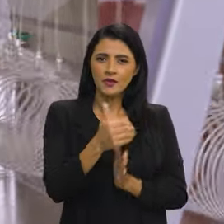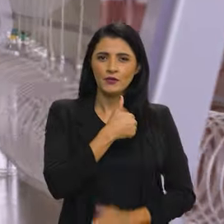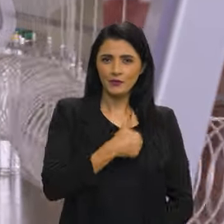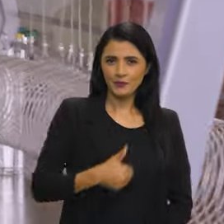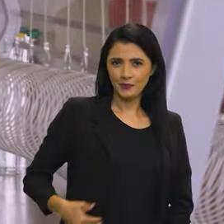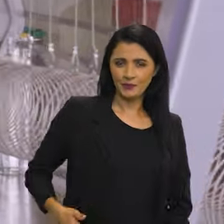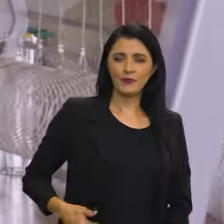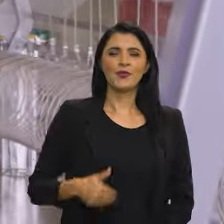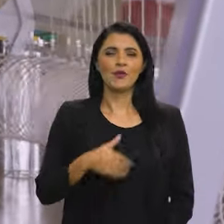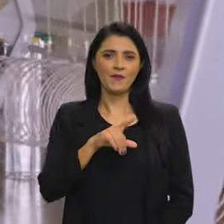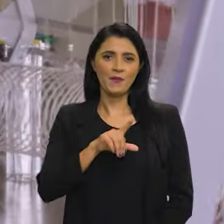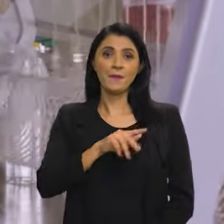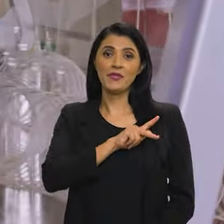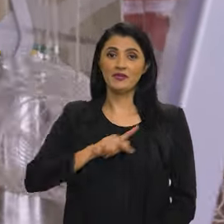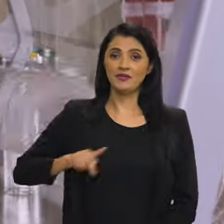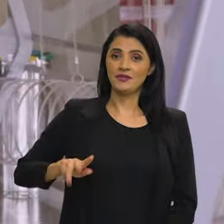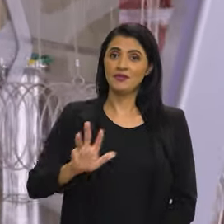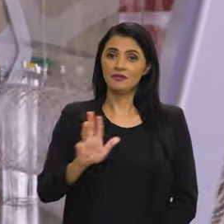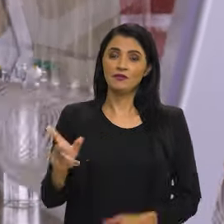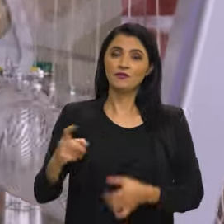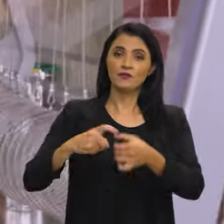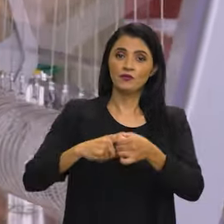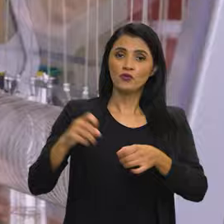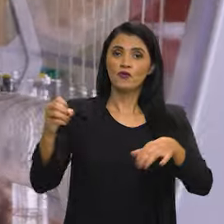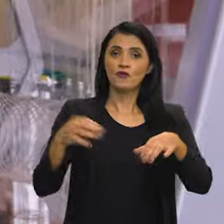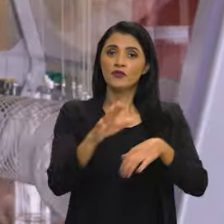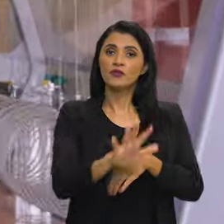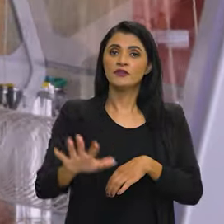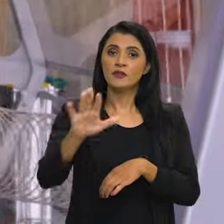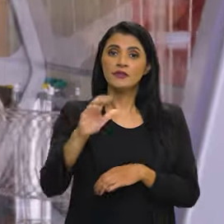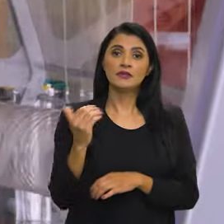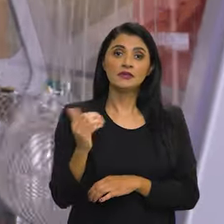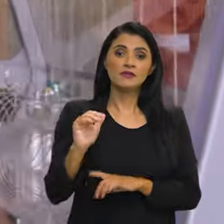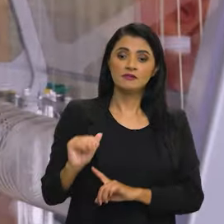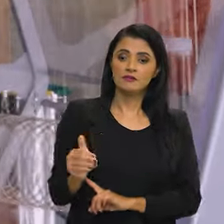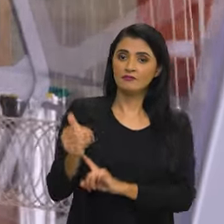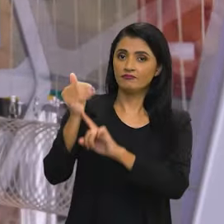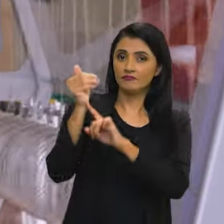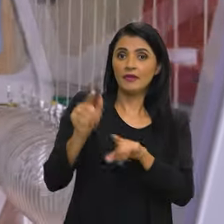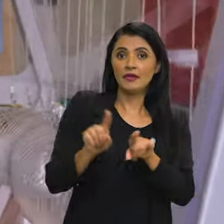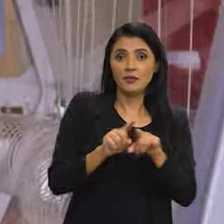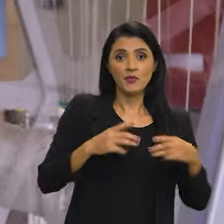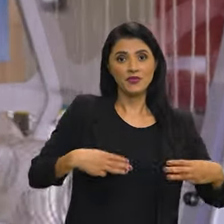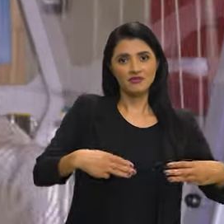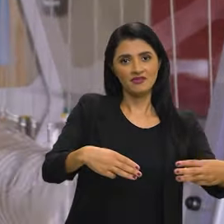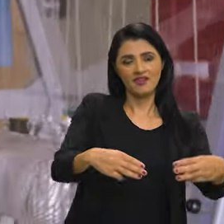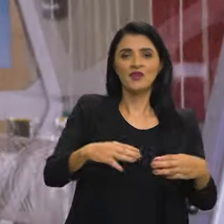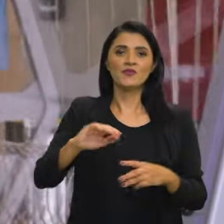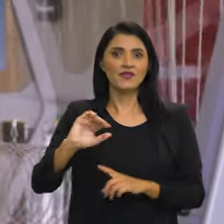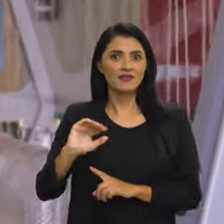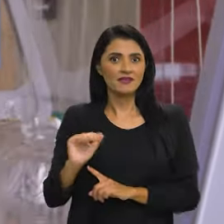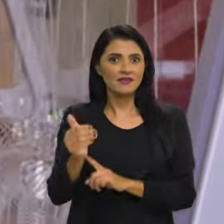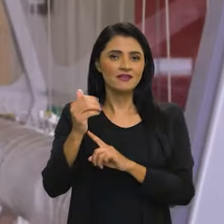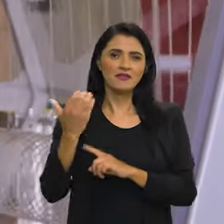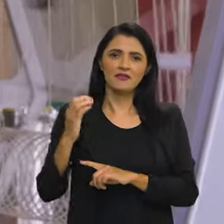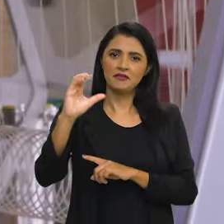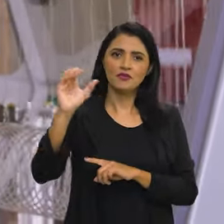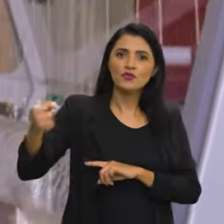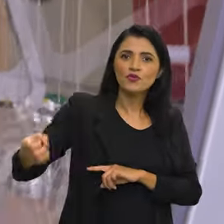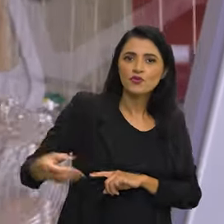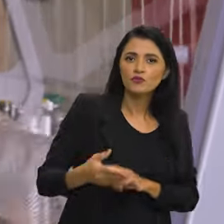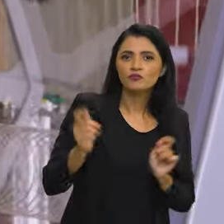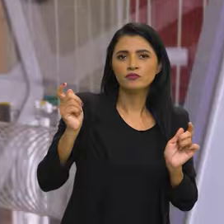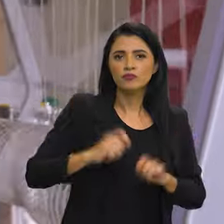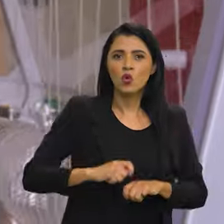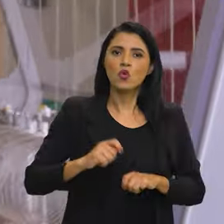o presidente Lula recompôs o Fundo Nacional de Ciência e Tecnologia. E com isso, o Ministério da Ciência, Tecnologia e Inovação